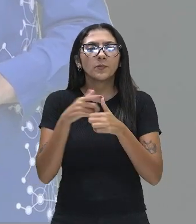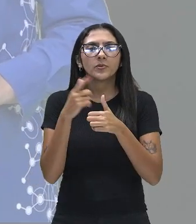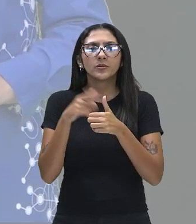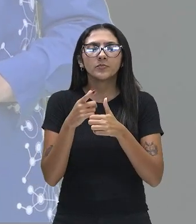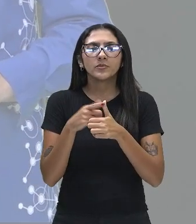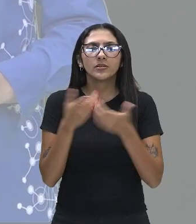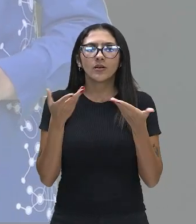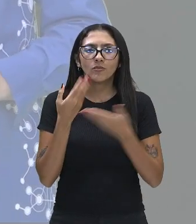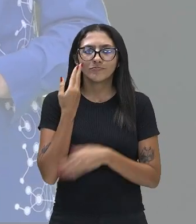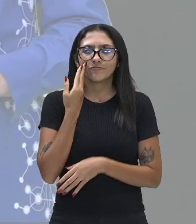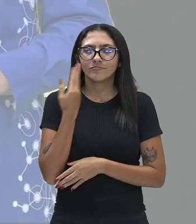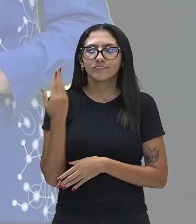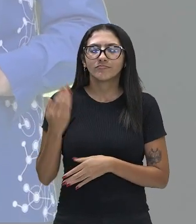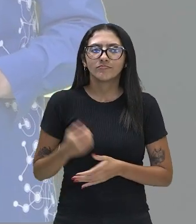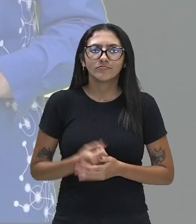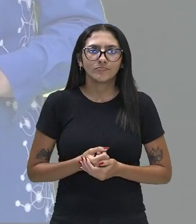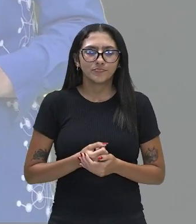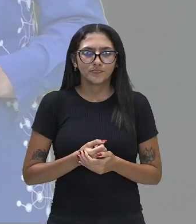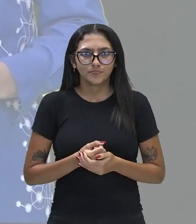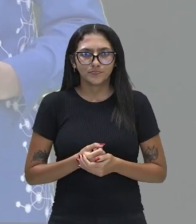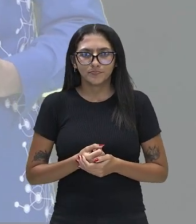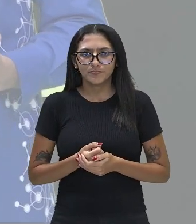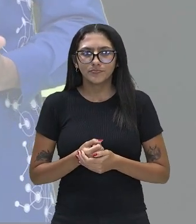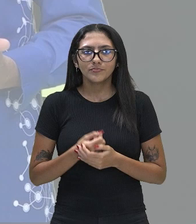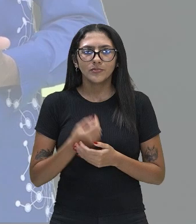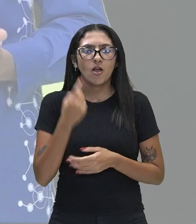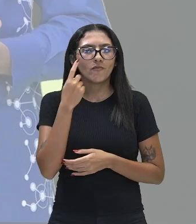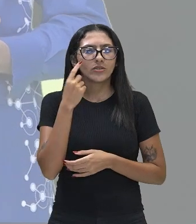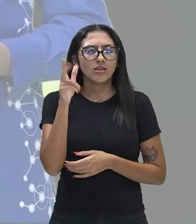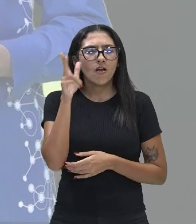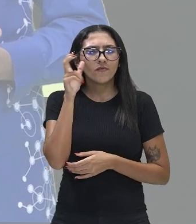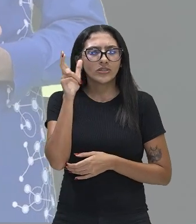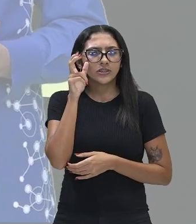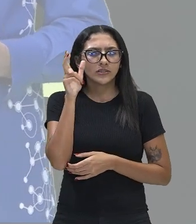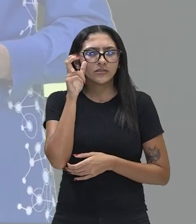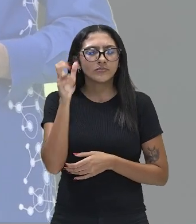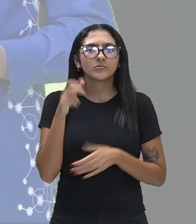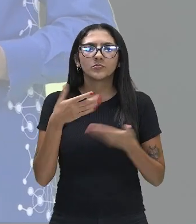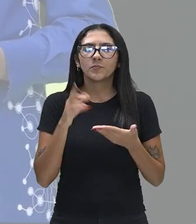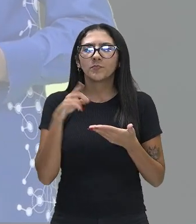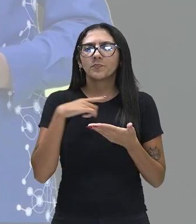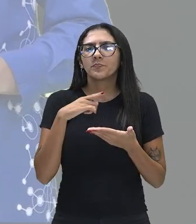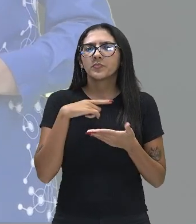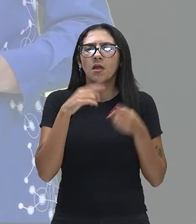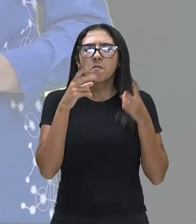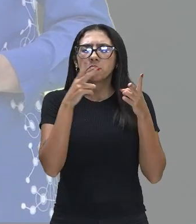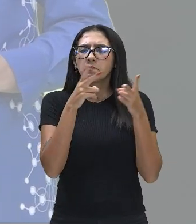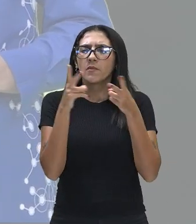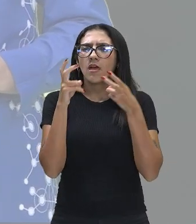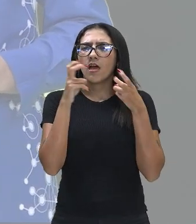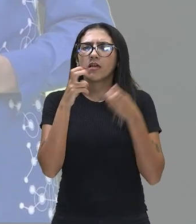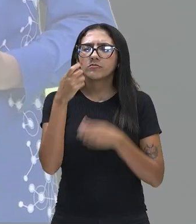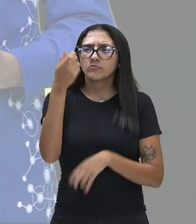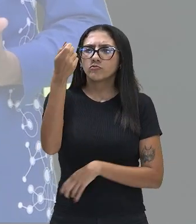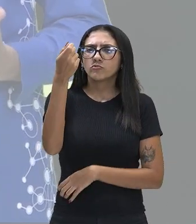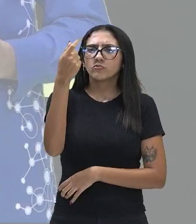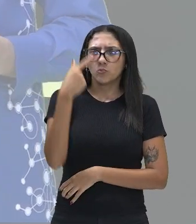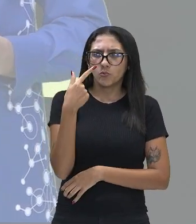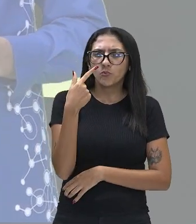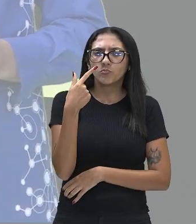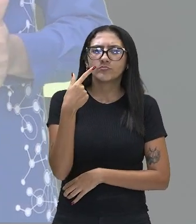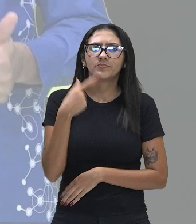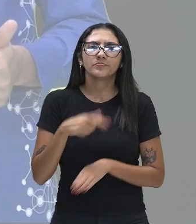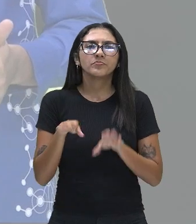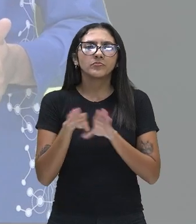começar pela visão. A visão, é formada a partir da captação da luminosidade e a